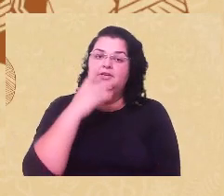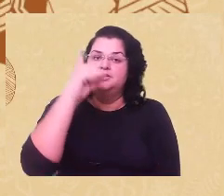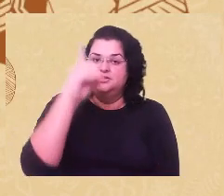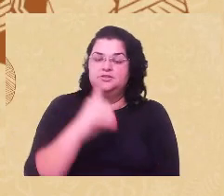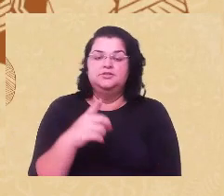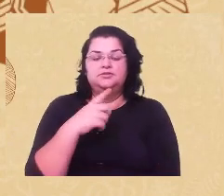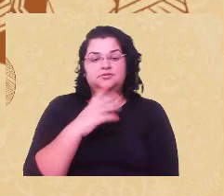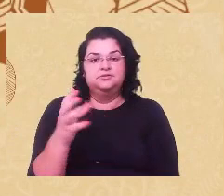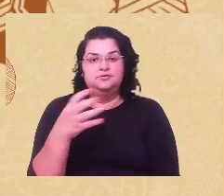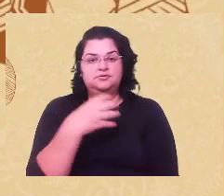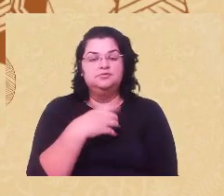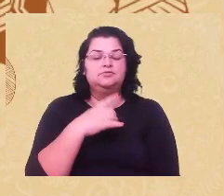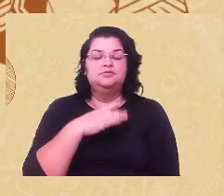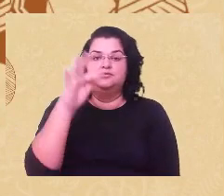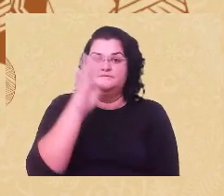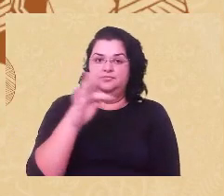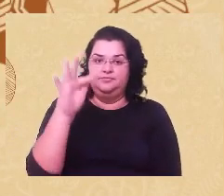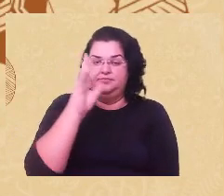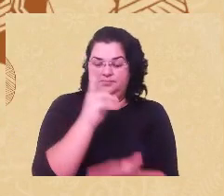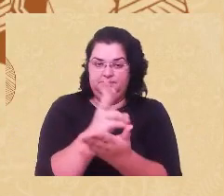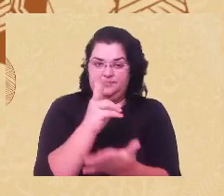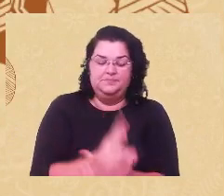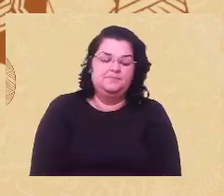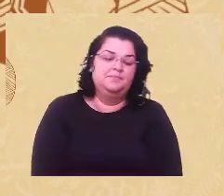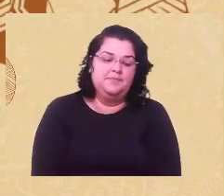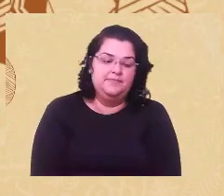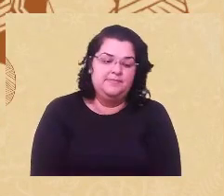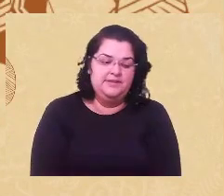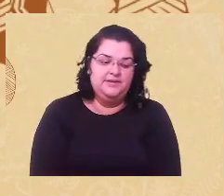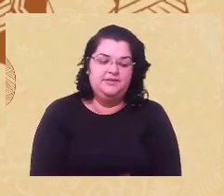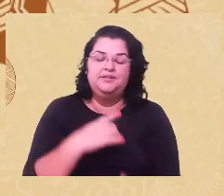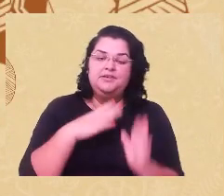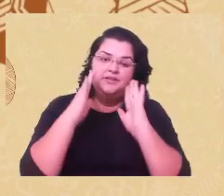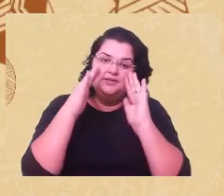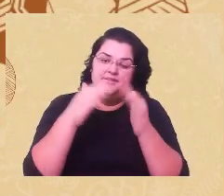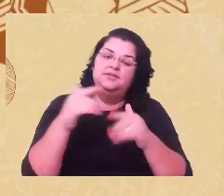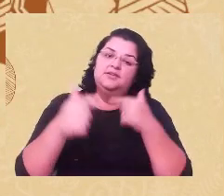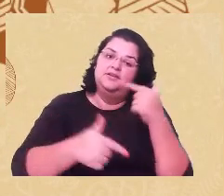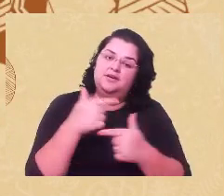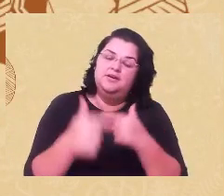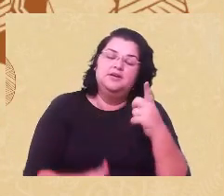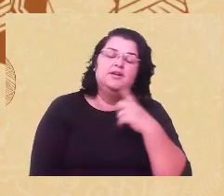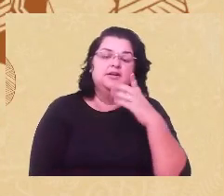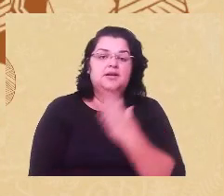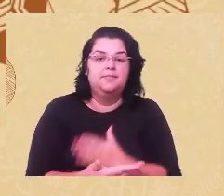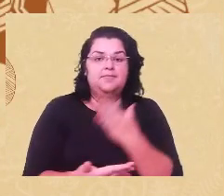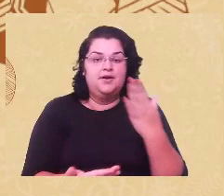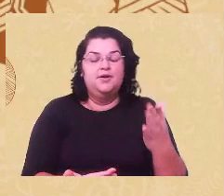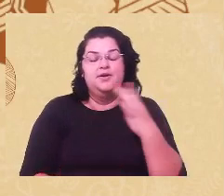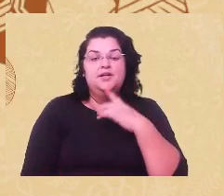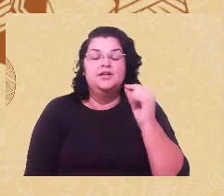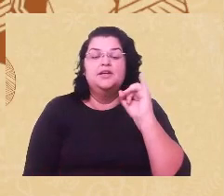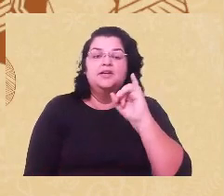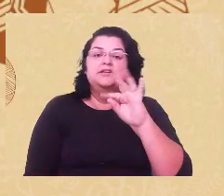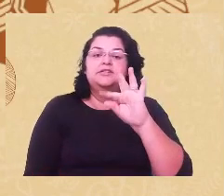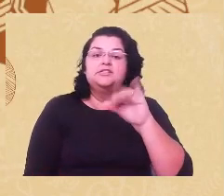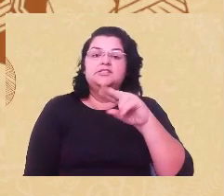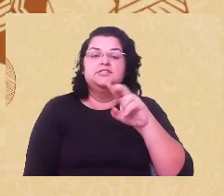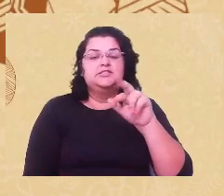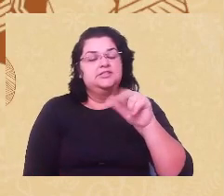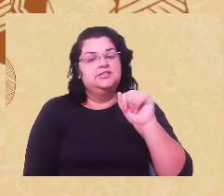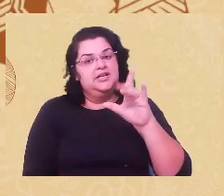graduação e, enfaticamente, trabalhei a maior parte do tempo com itinerários reprodutivos,